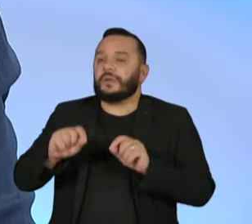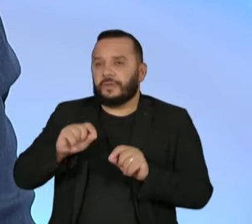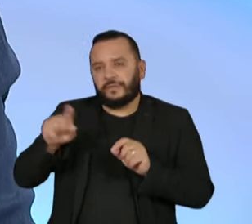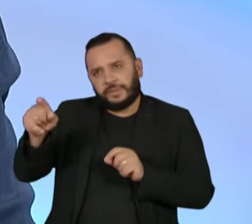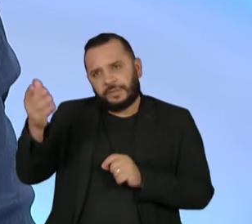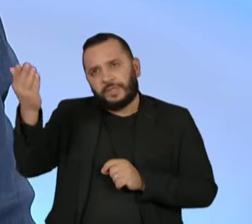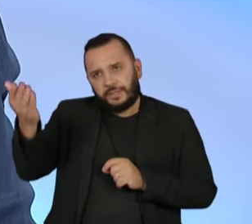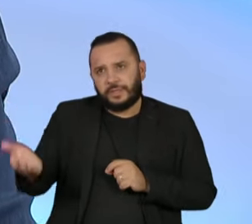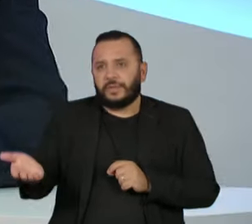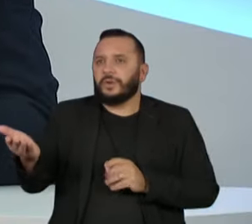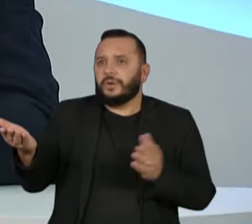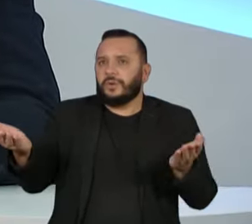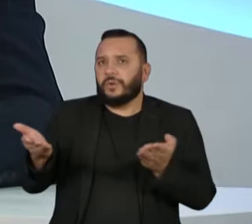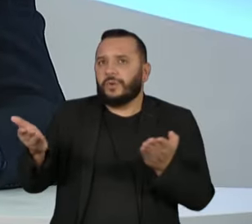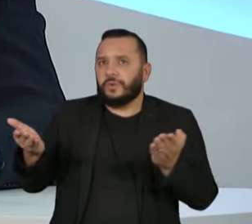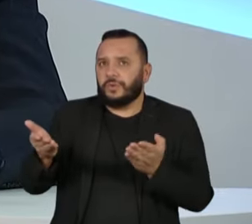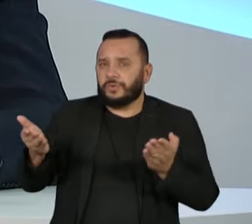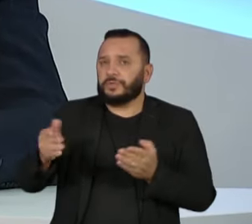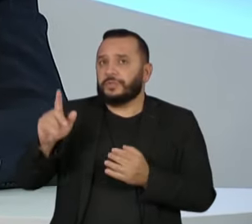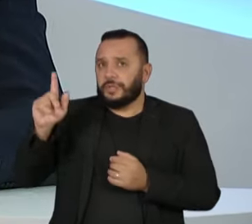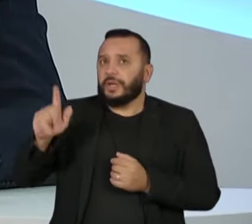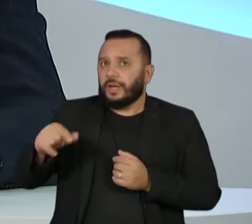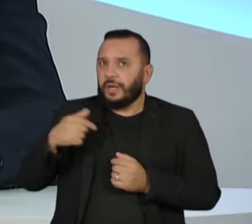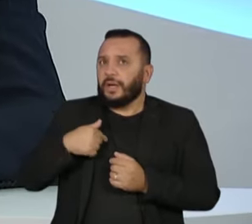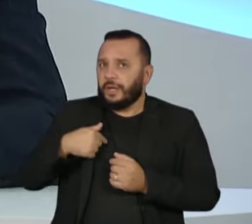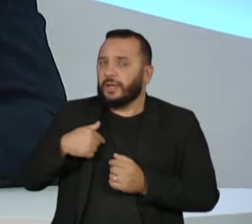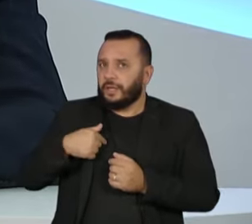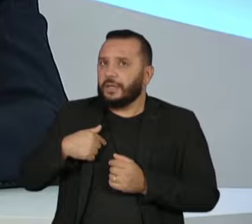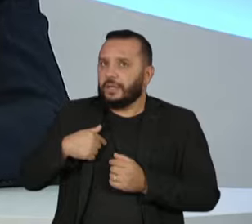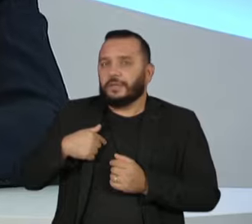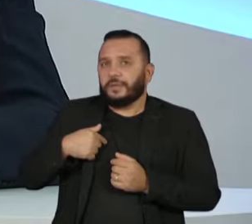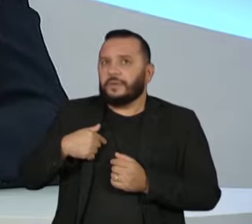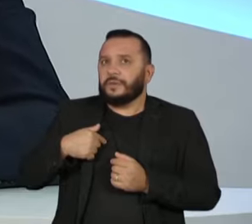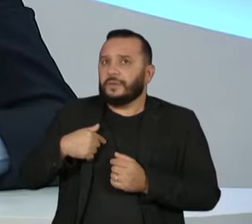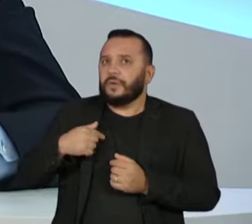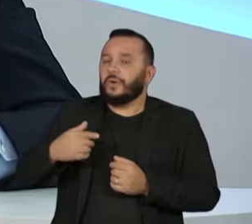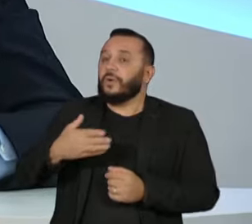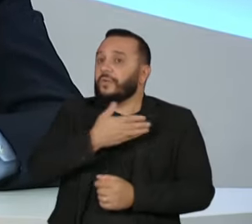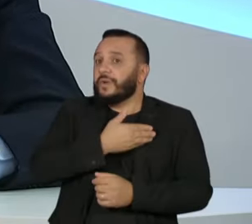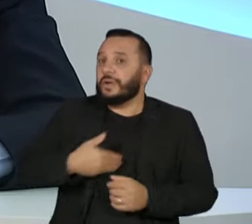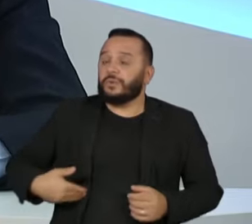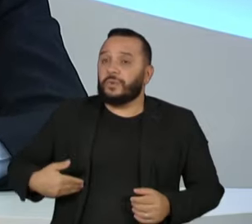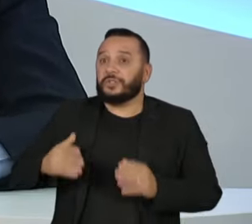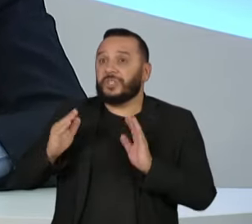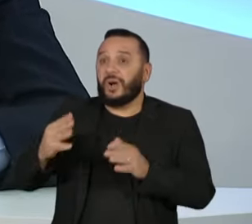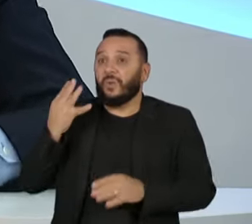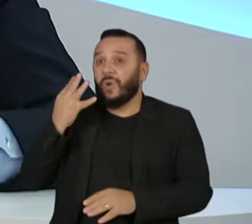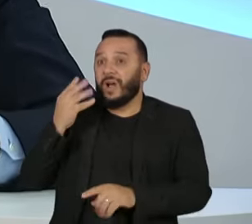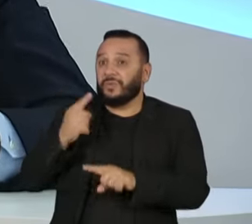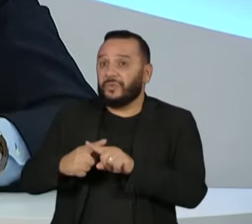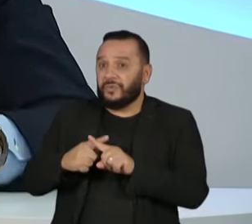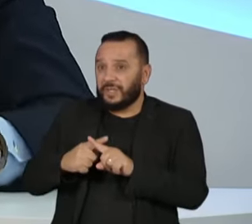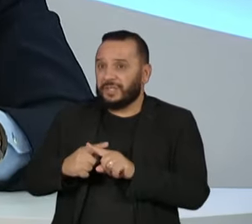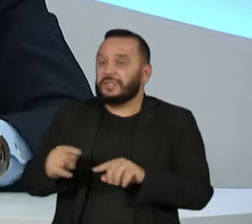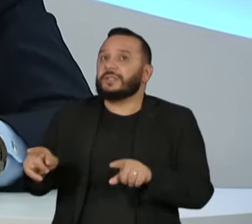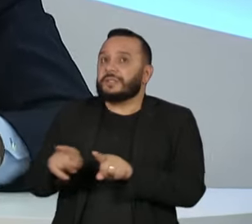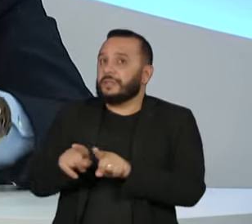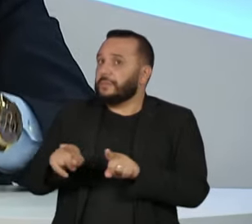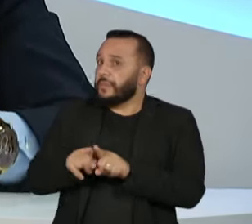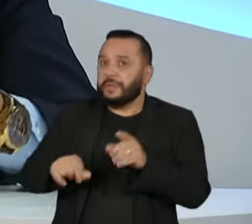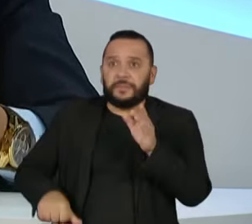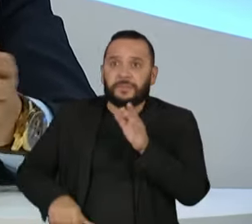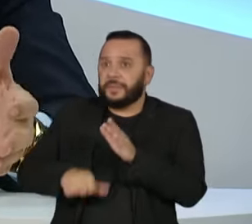indiscutivelmente hoje, uma espécie de case lá no nosso estado. O senhor é governador por quatro mandatos, eleito no primeiro